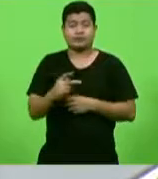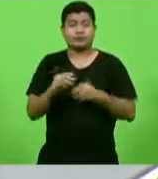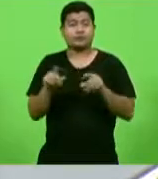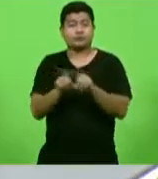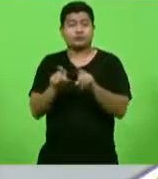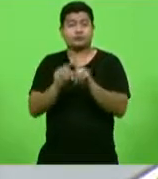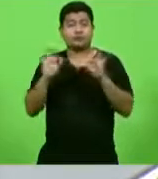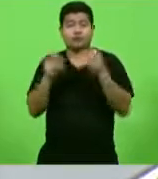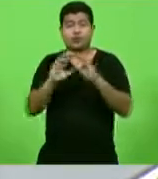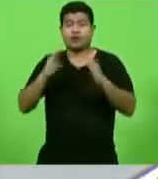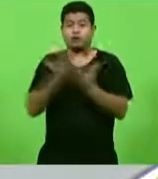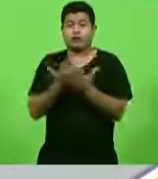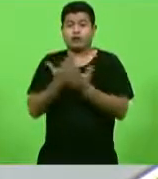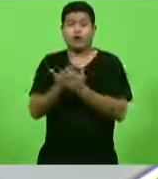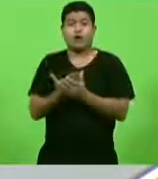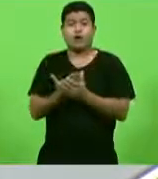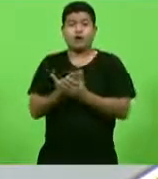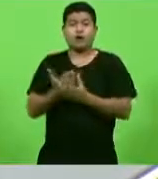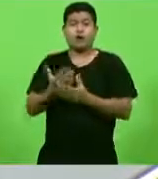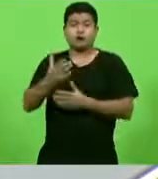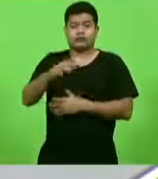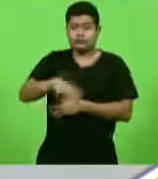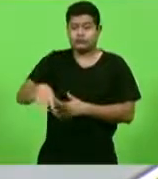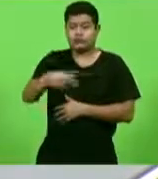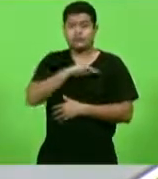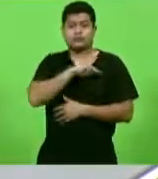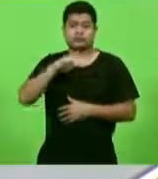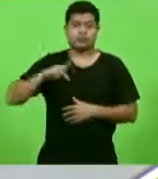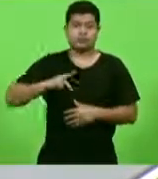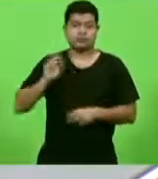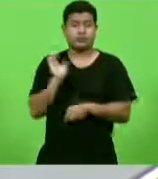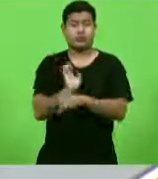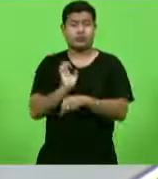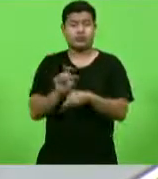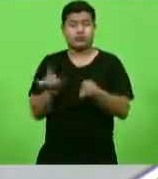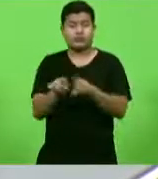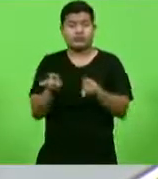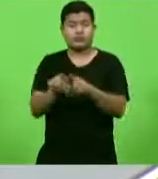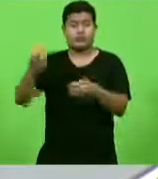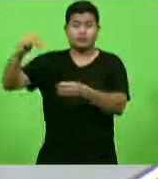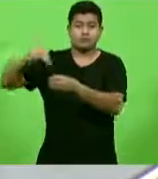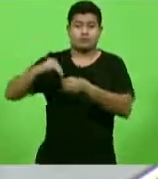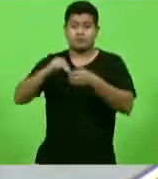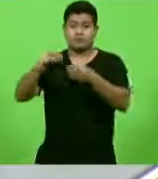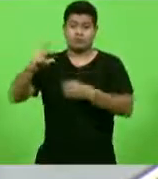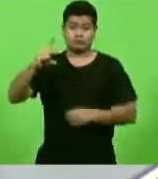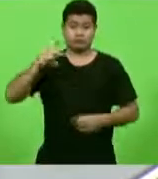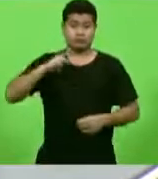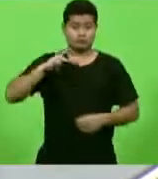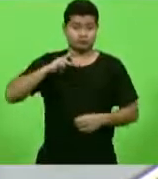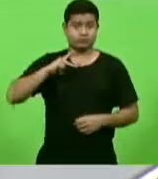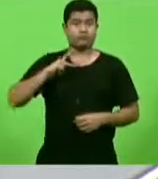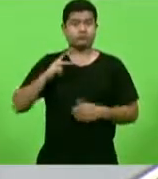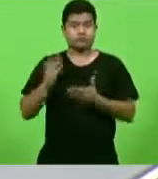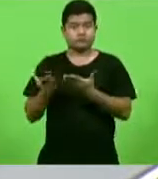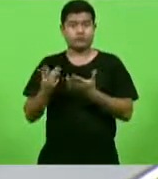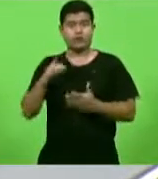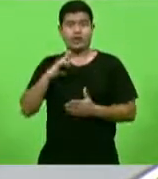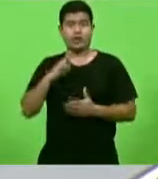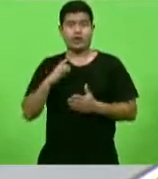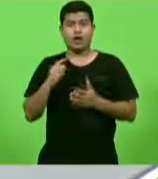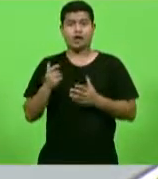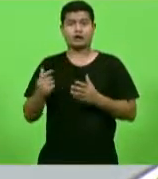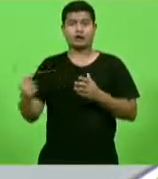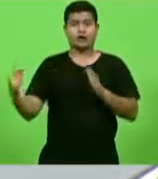pública estadual, para as escolas municipais e privadas que estão contempladas aqui